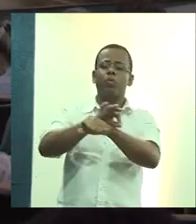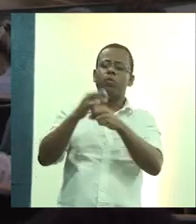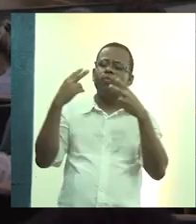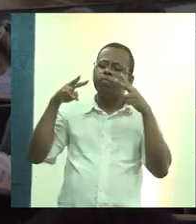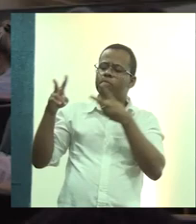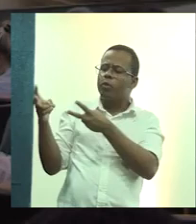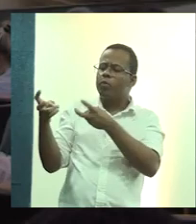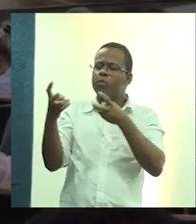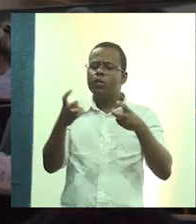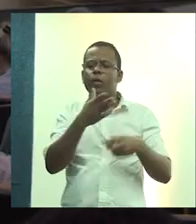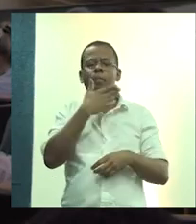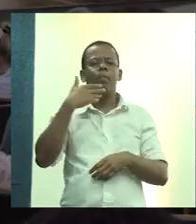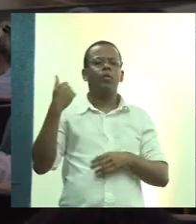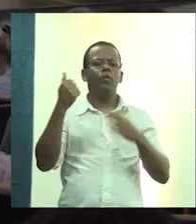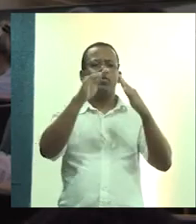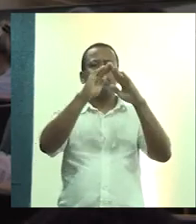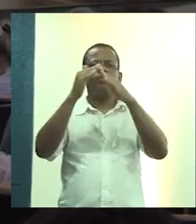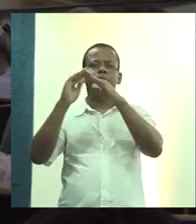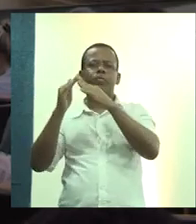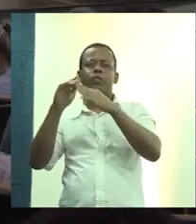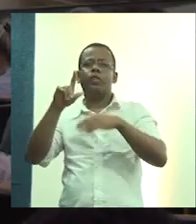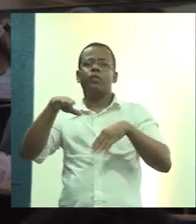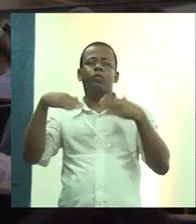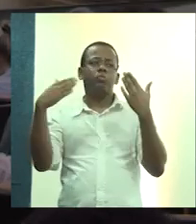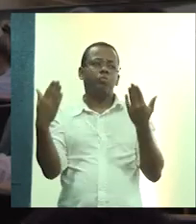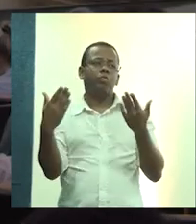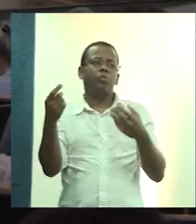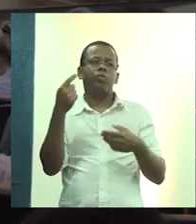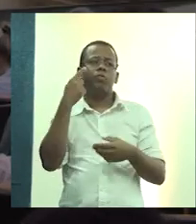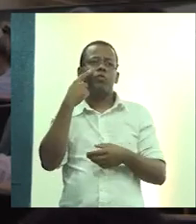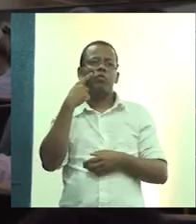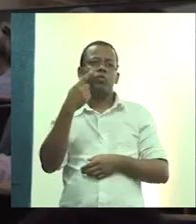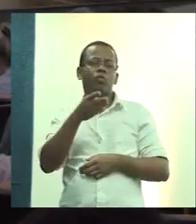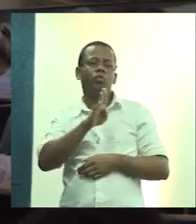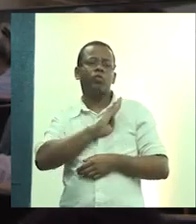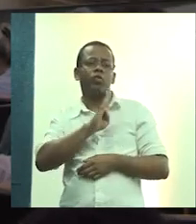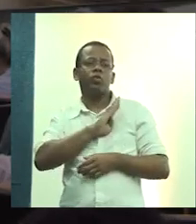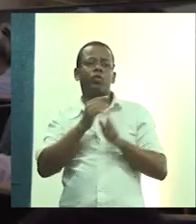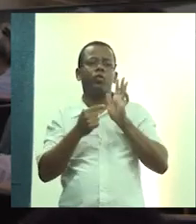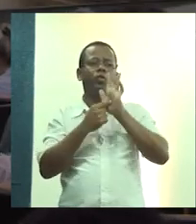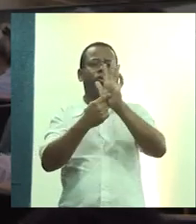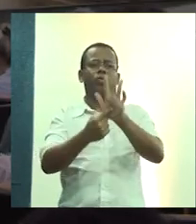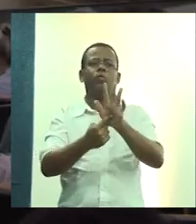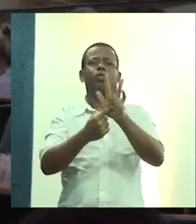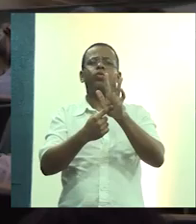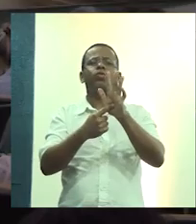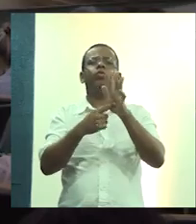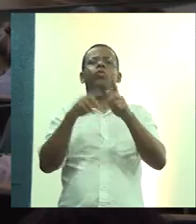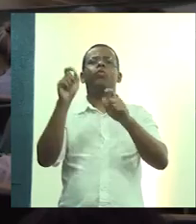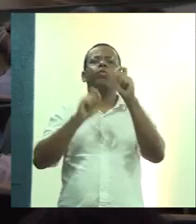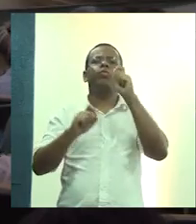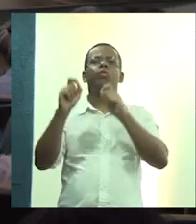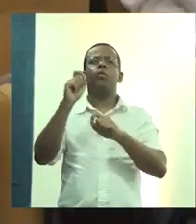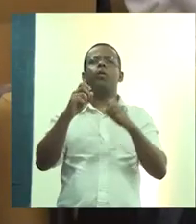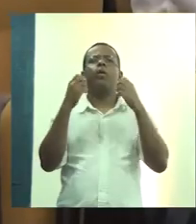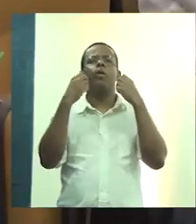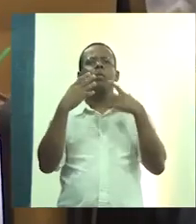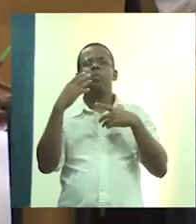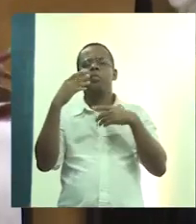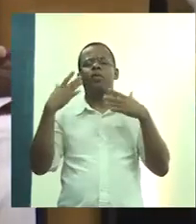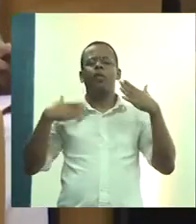habitacionais? Então, essa coleção de ações que, para nós, isso é muito tranquilo de trabalhar.